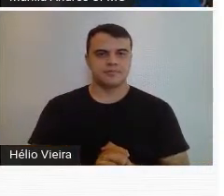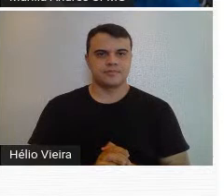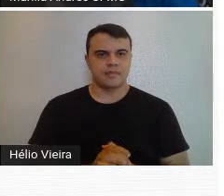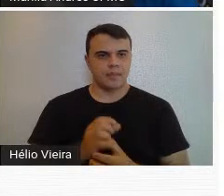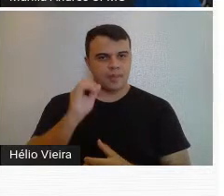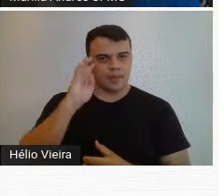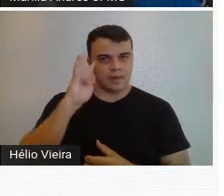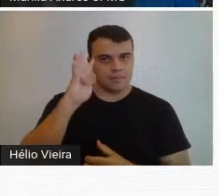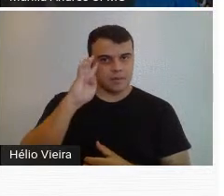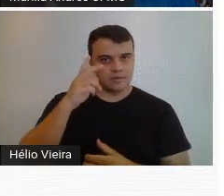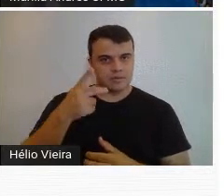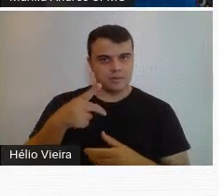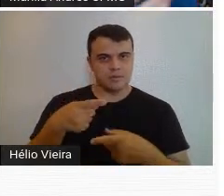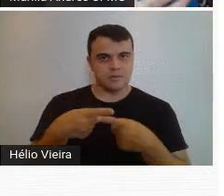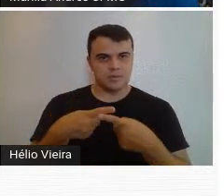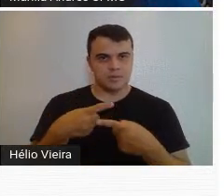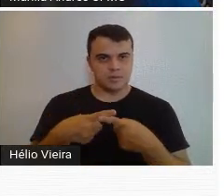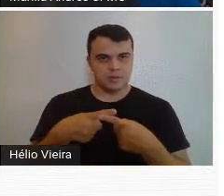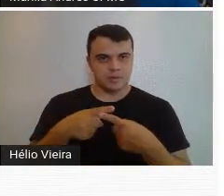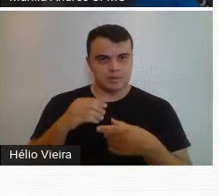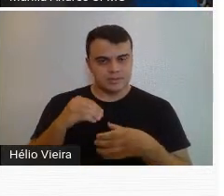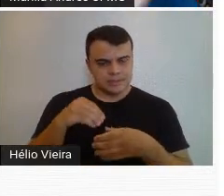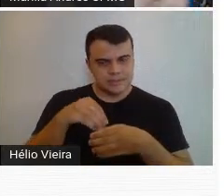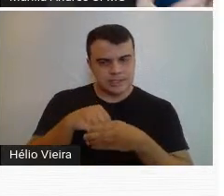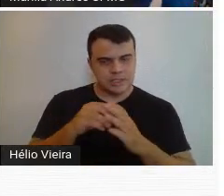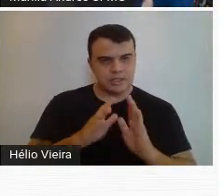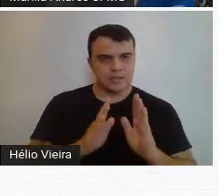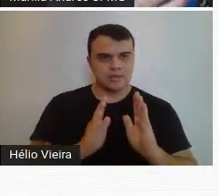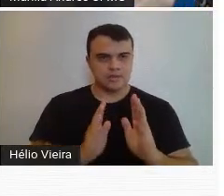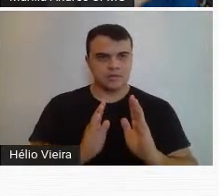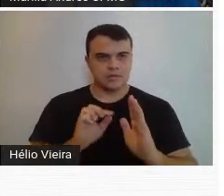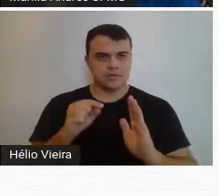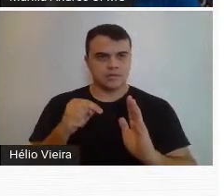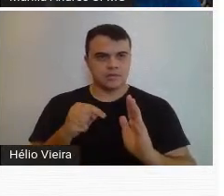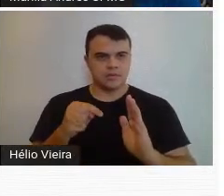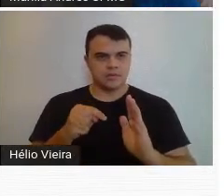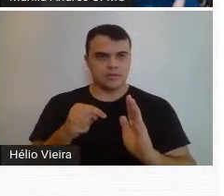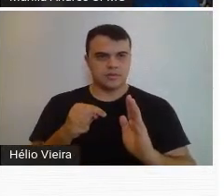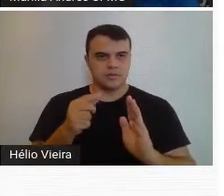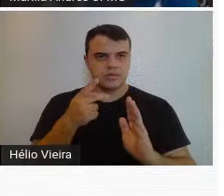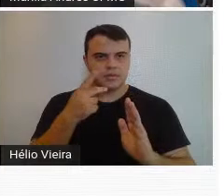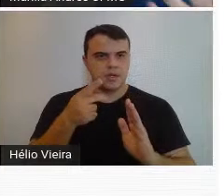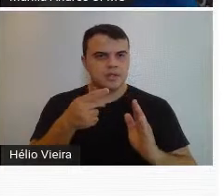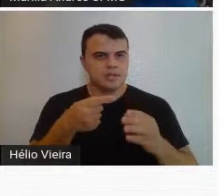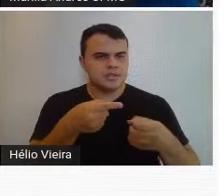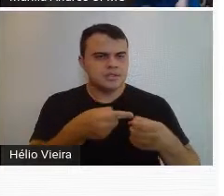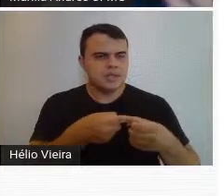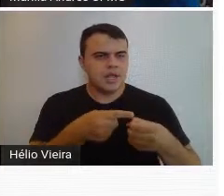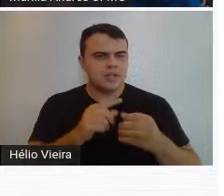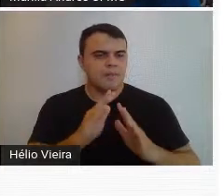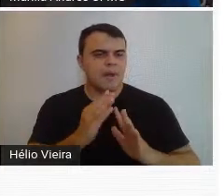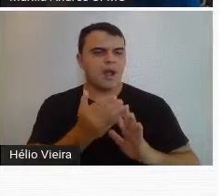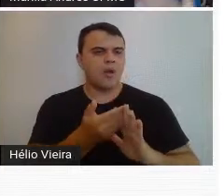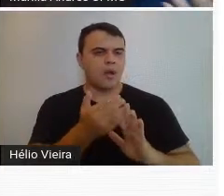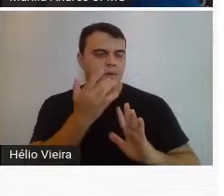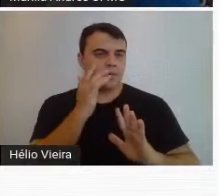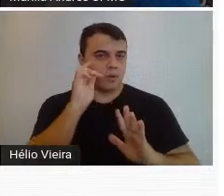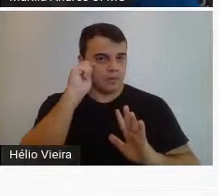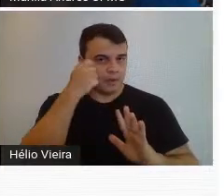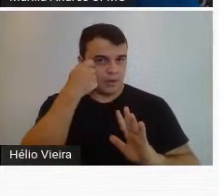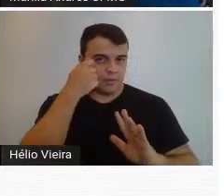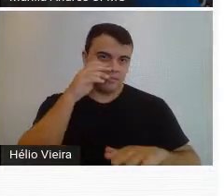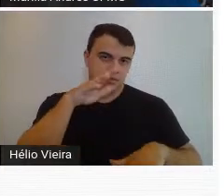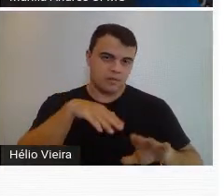imaginado dentro de uma cidade barroca, Ouro Preto, provavelmente,